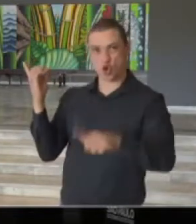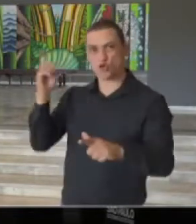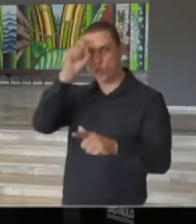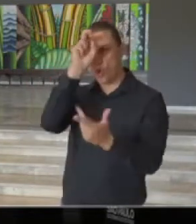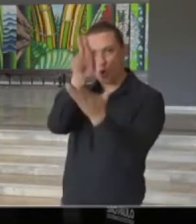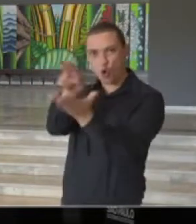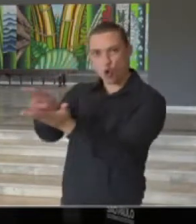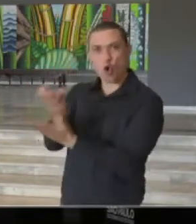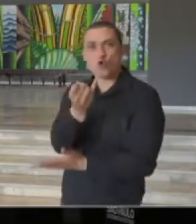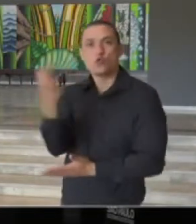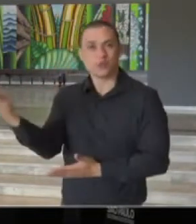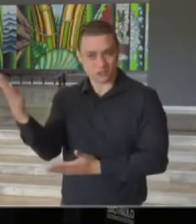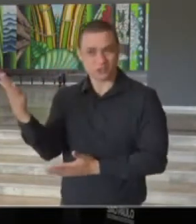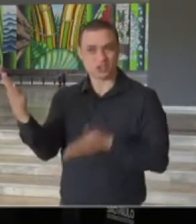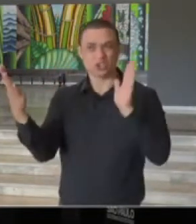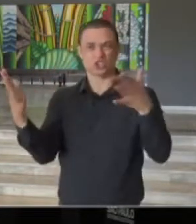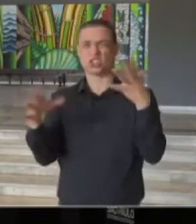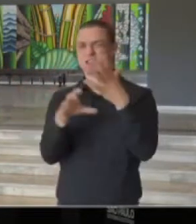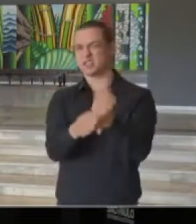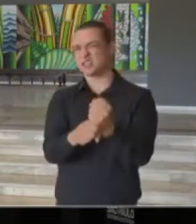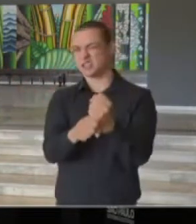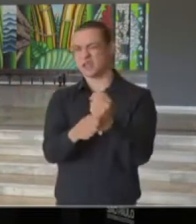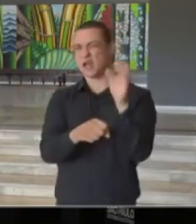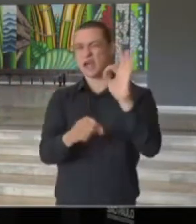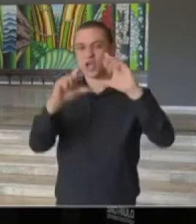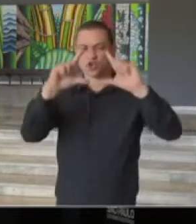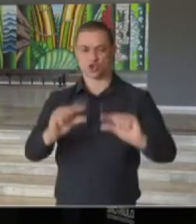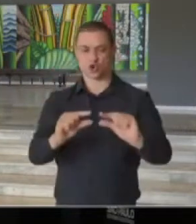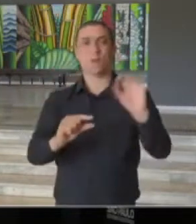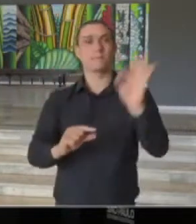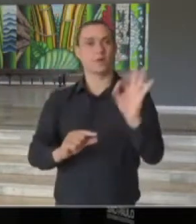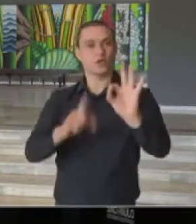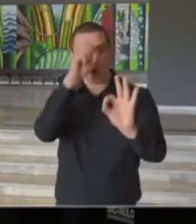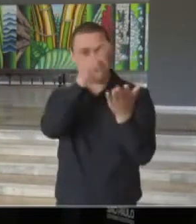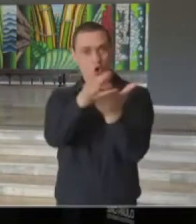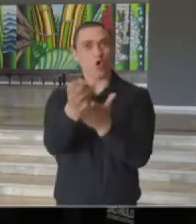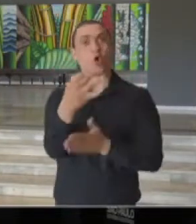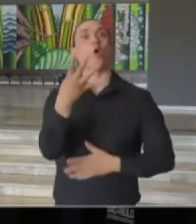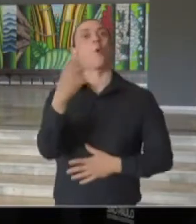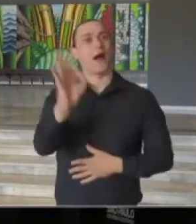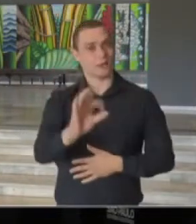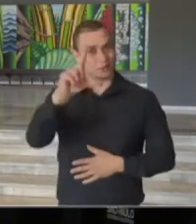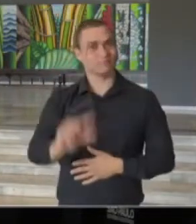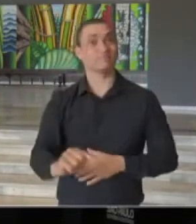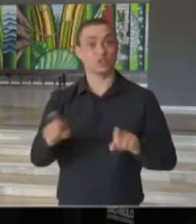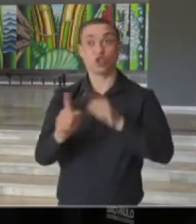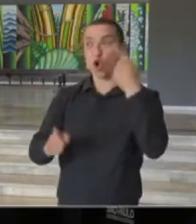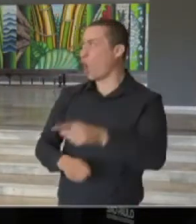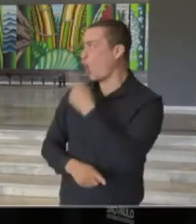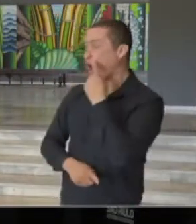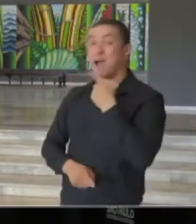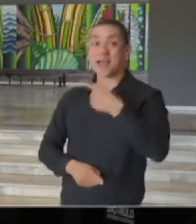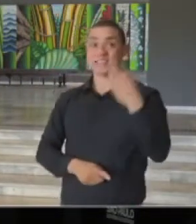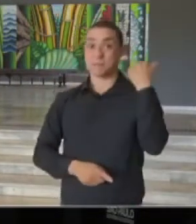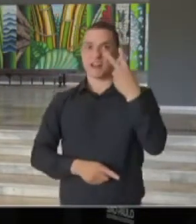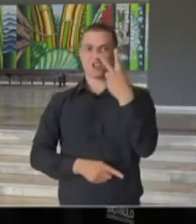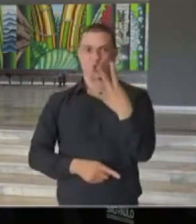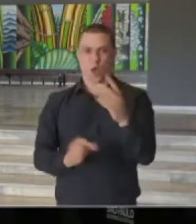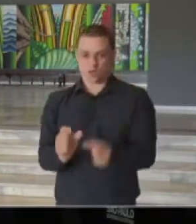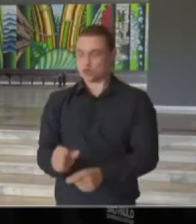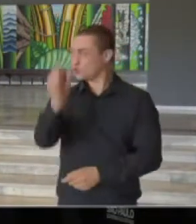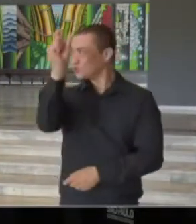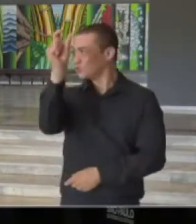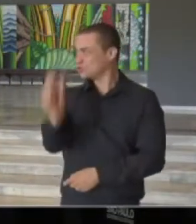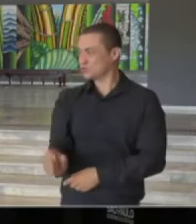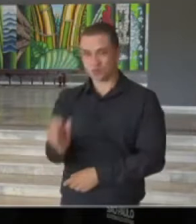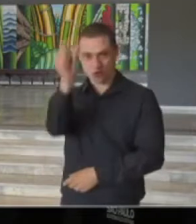internações, tivemos a mesma percentual de queda de 4%. De novo, observem a 24ª semana e ela